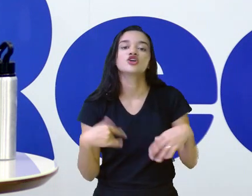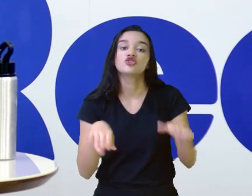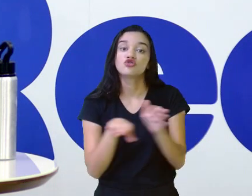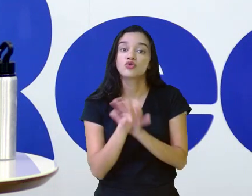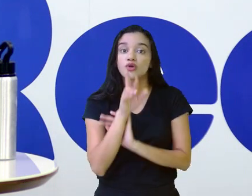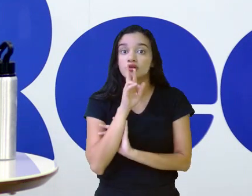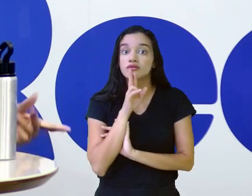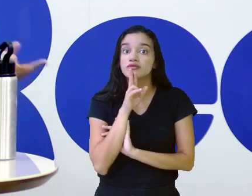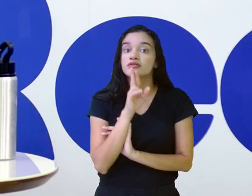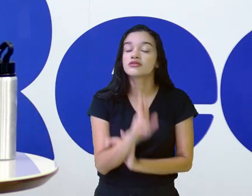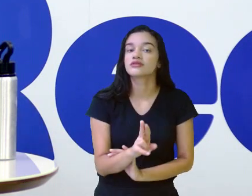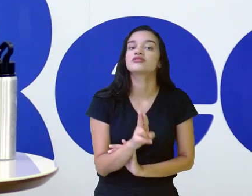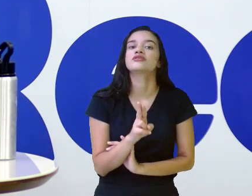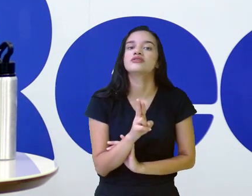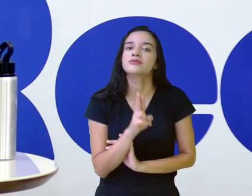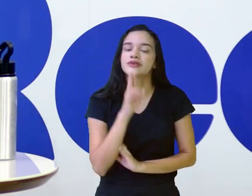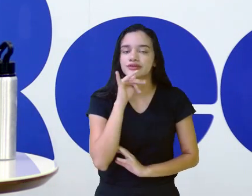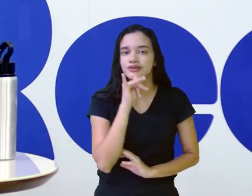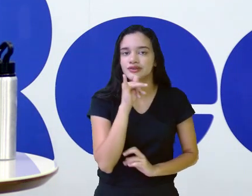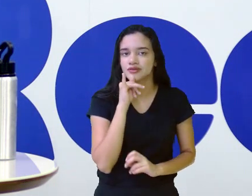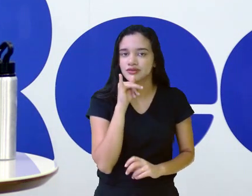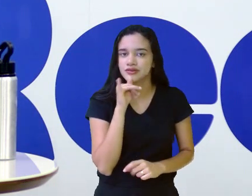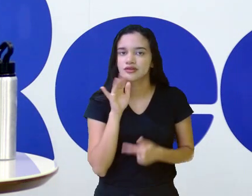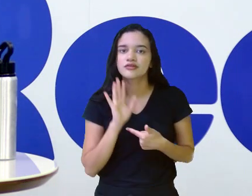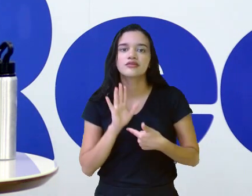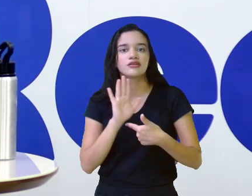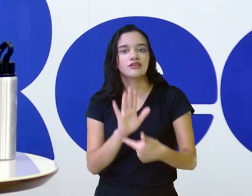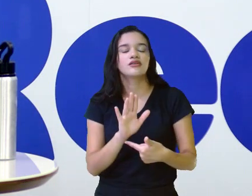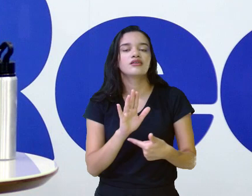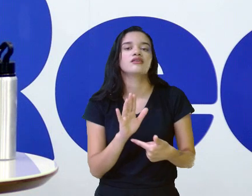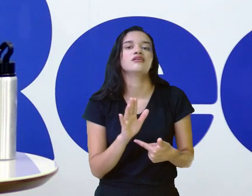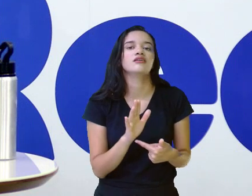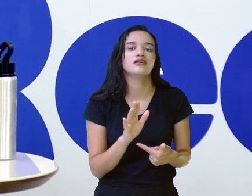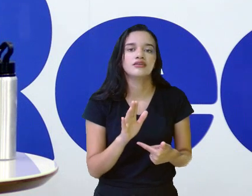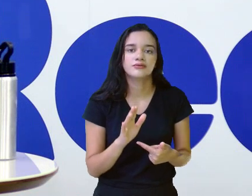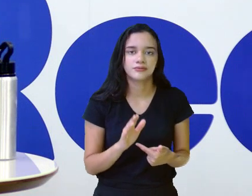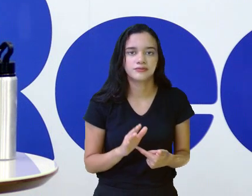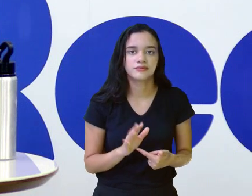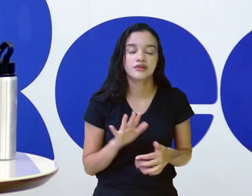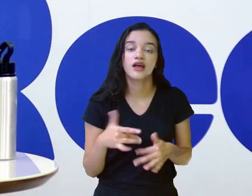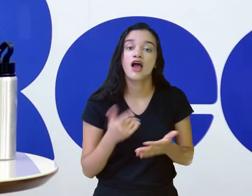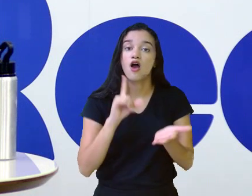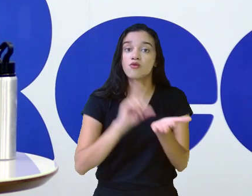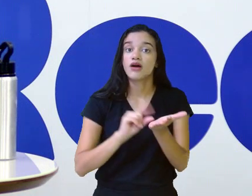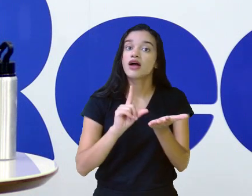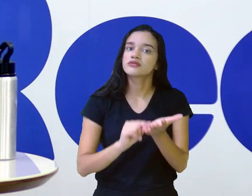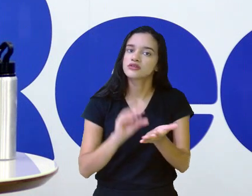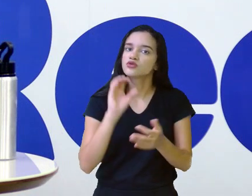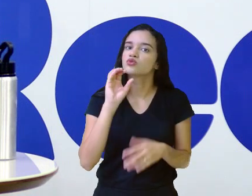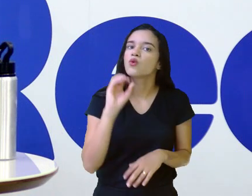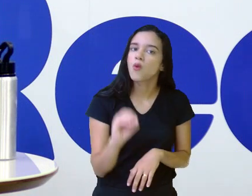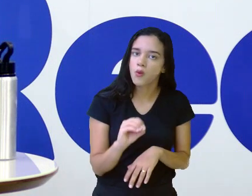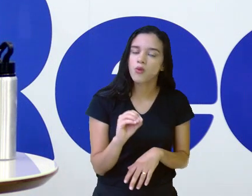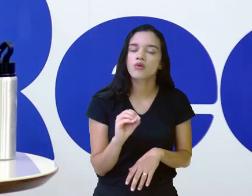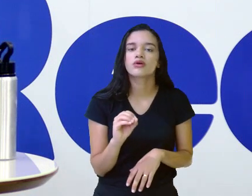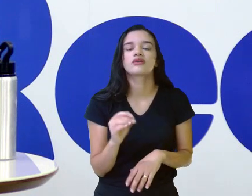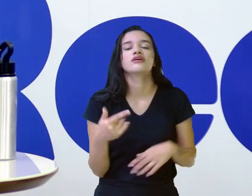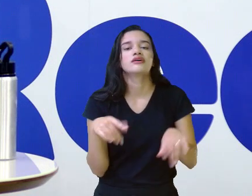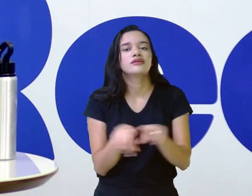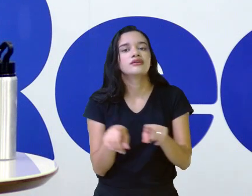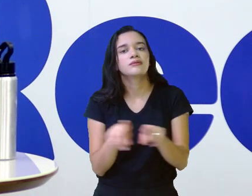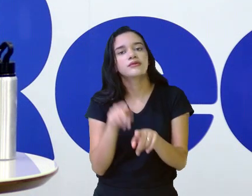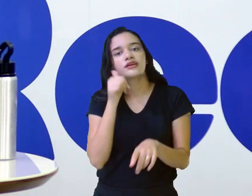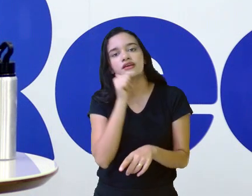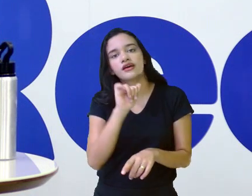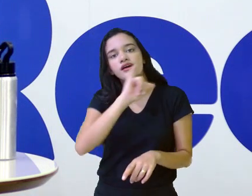a responder no exemplo que você deu ali. Ele colocou o artigo O, né? A Jennifer